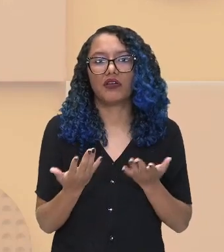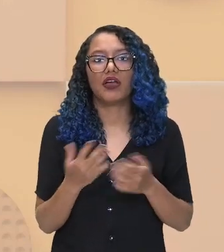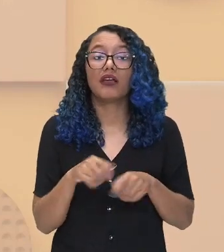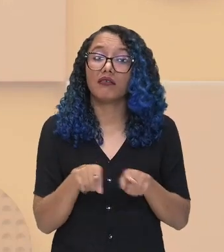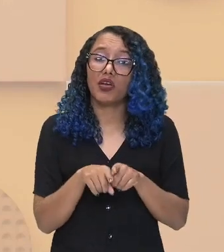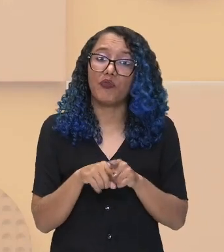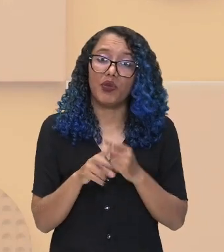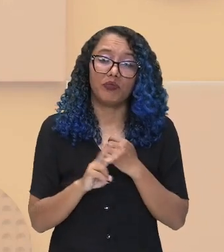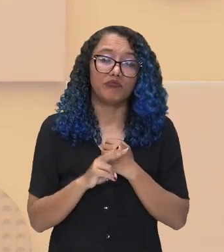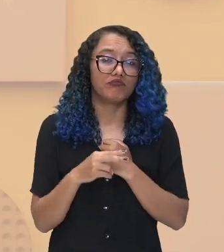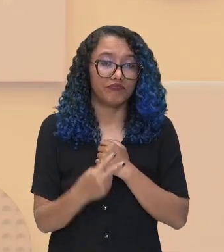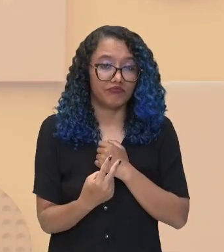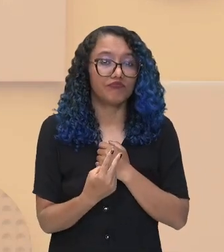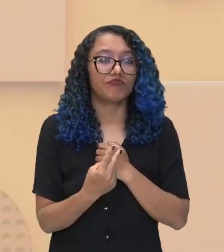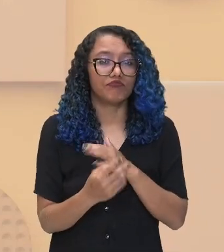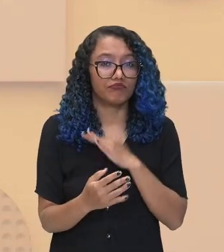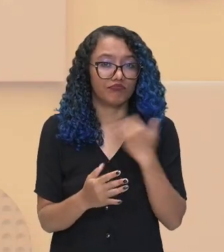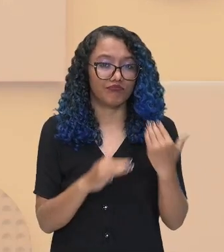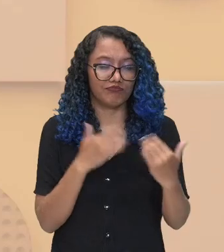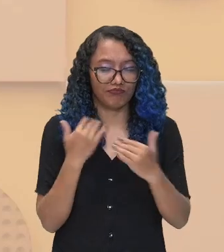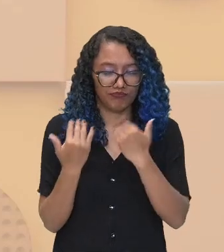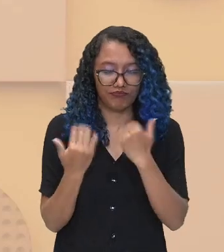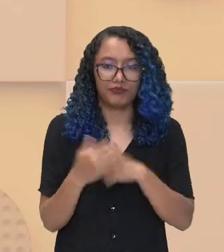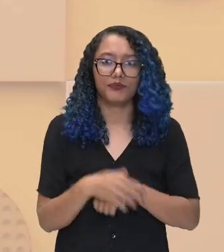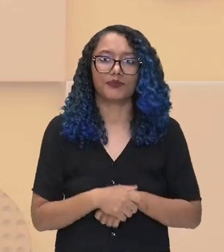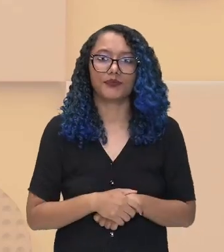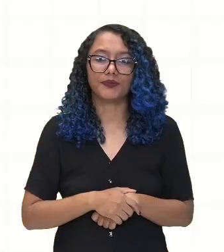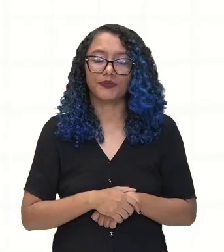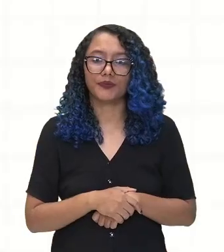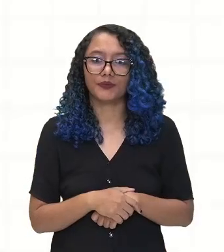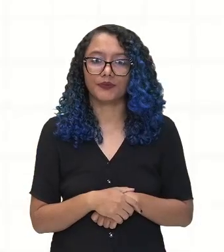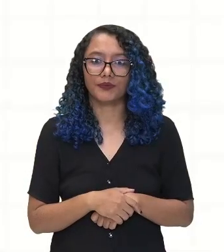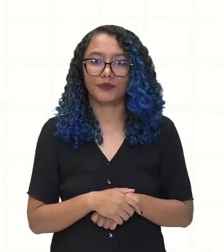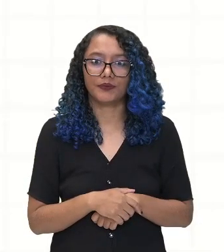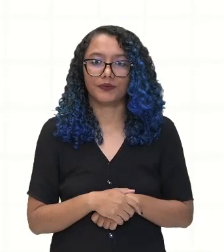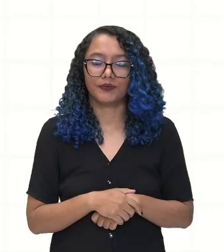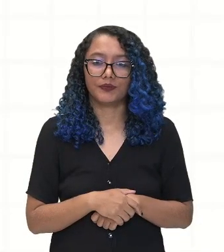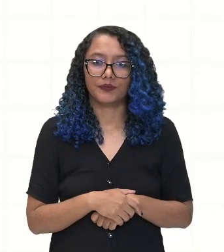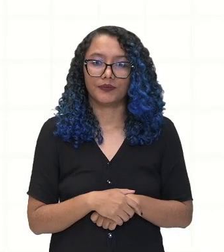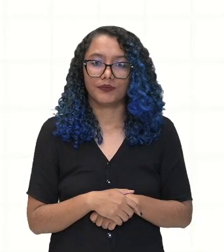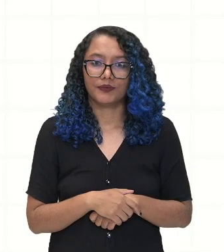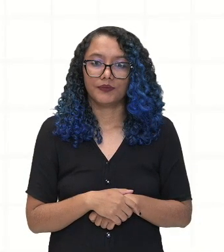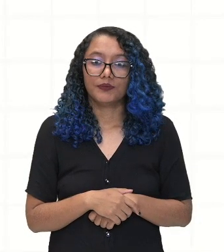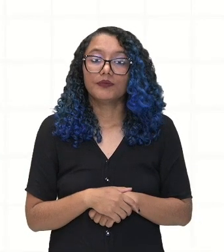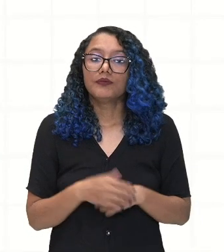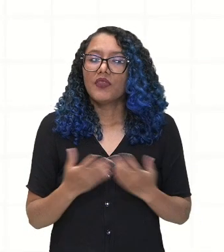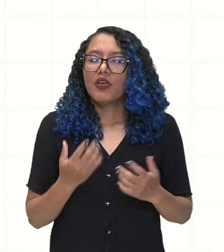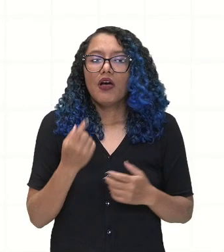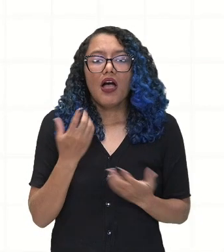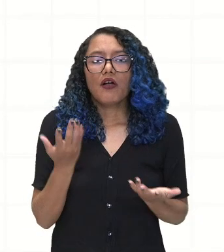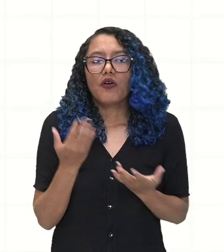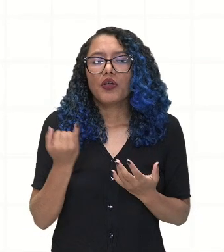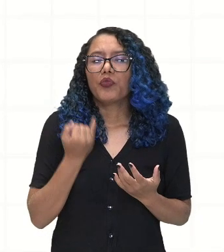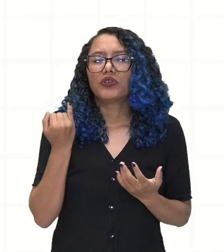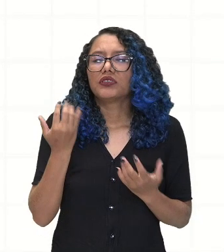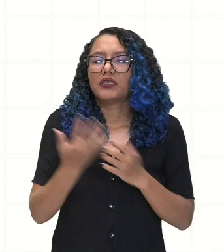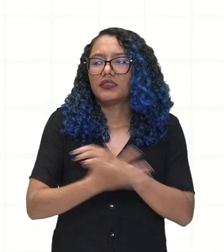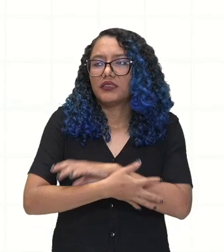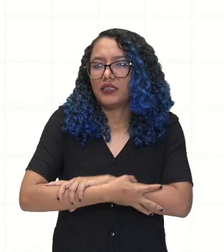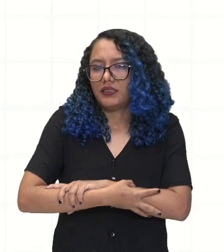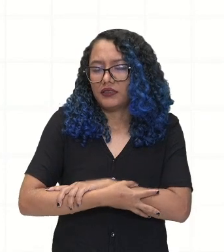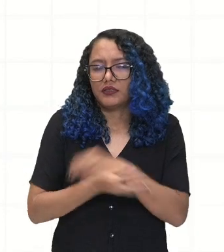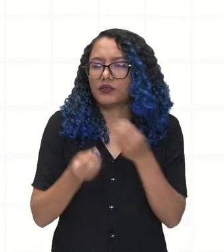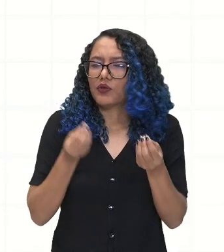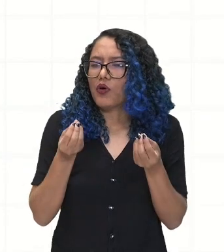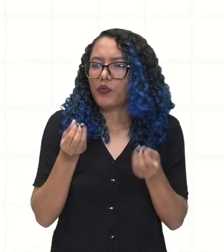a mortandade de muitas tribos indígenas. A importância das alianças, vamos observar aí. Nós temos